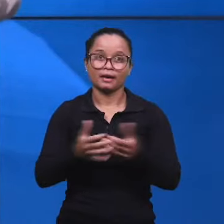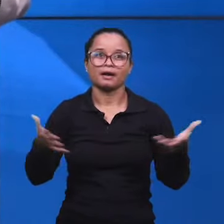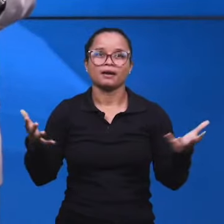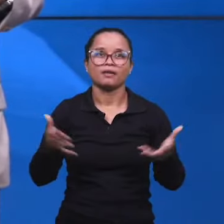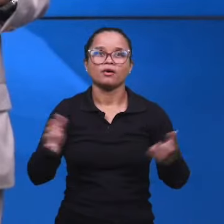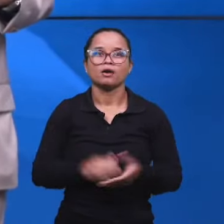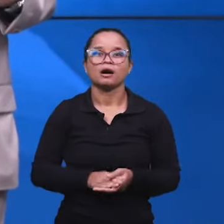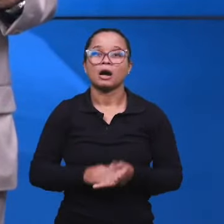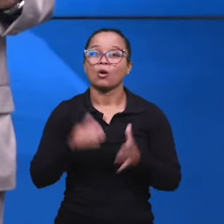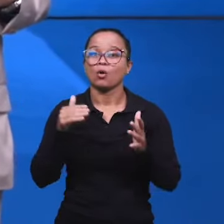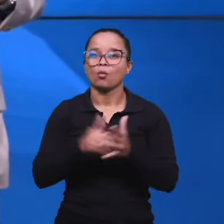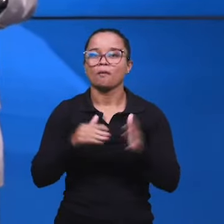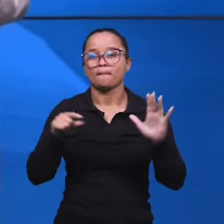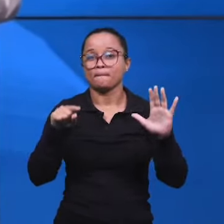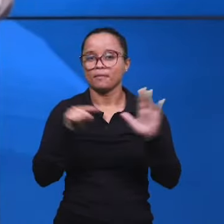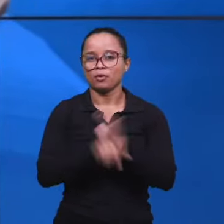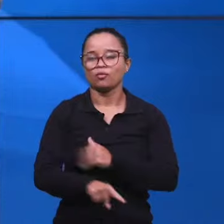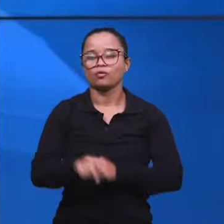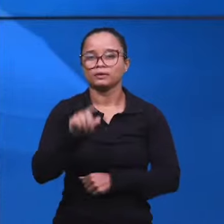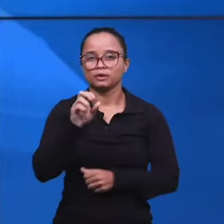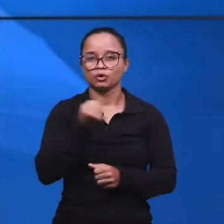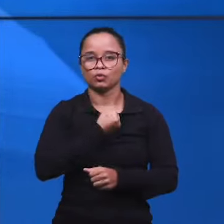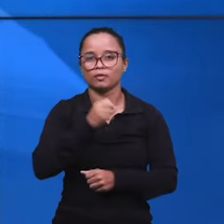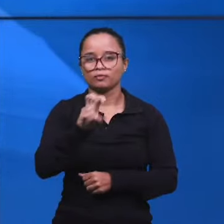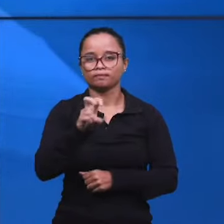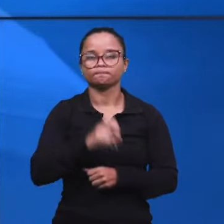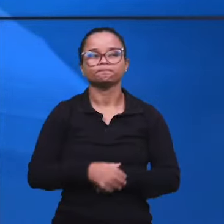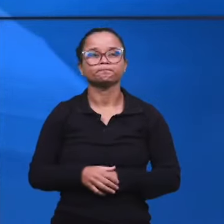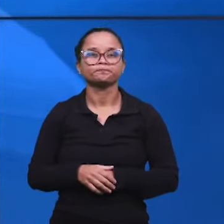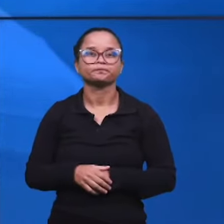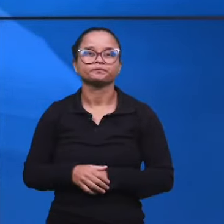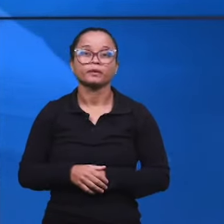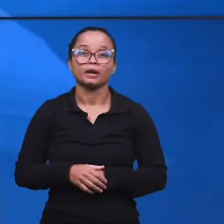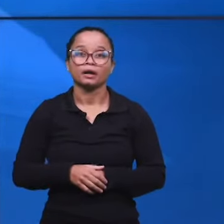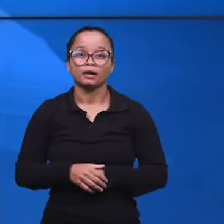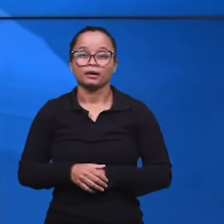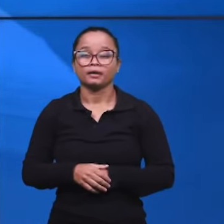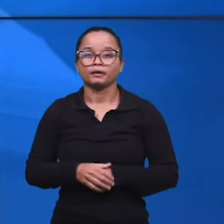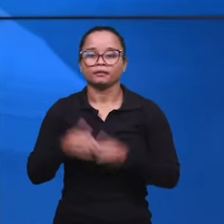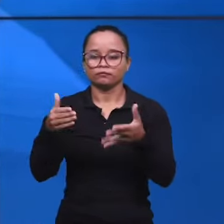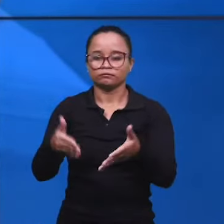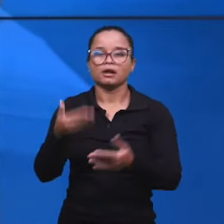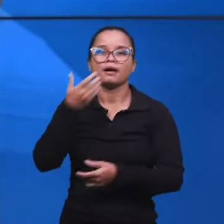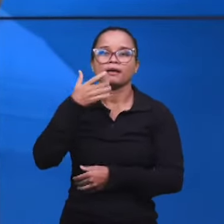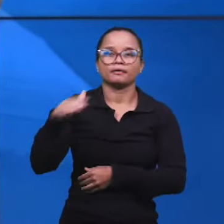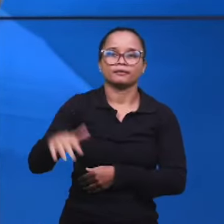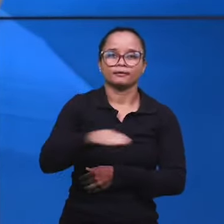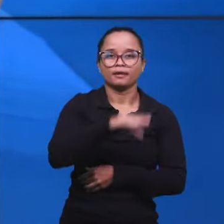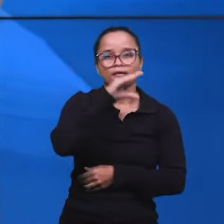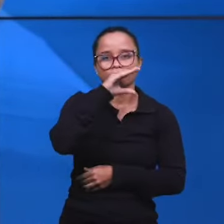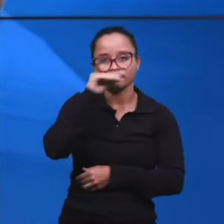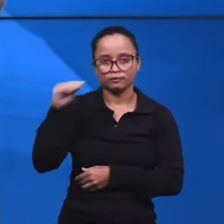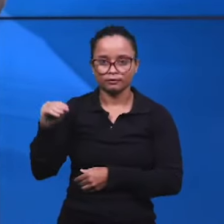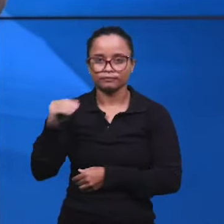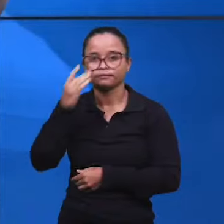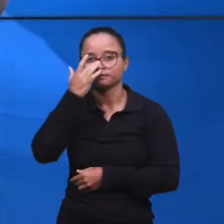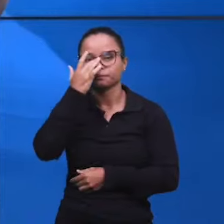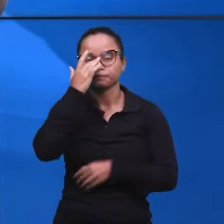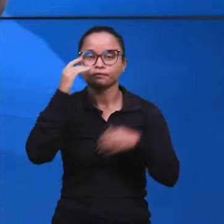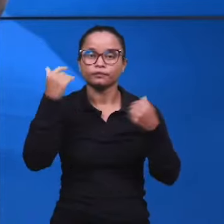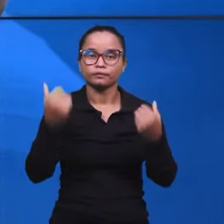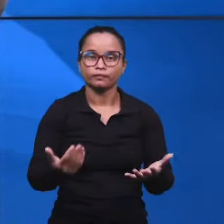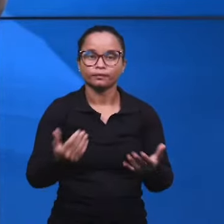Amém, irmãos. Partimos agora para a nossa última pergunta, a quinta, que é dirigida a crianças intermediárias e